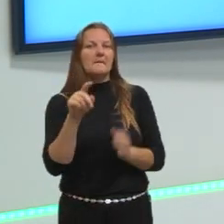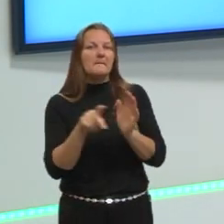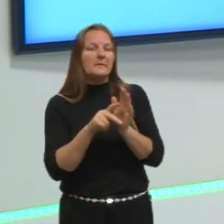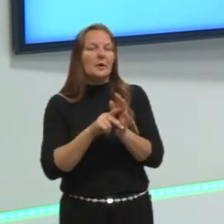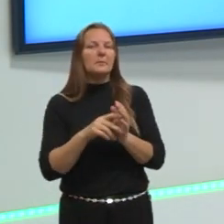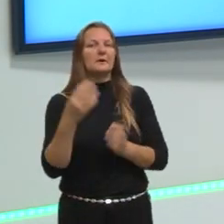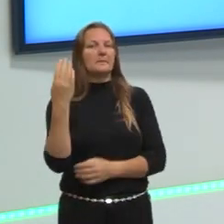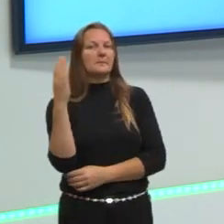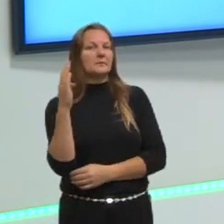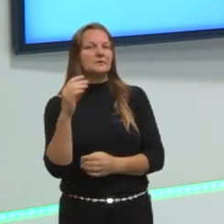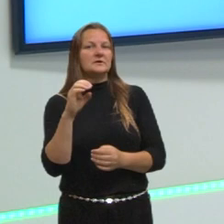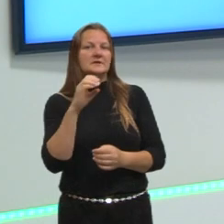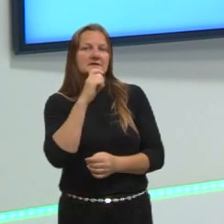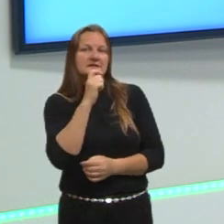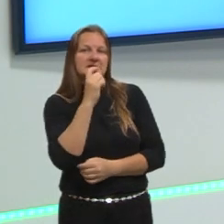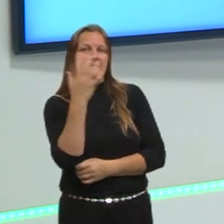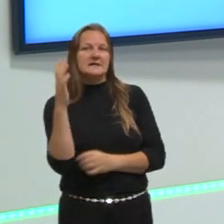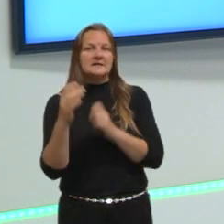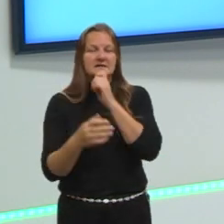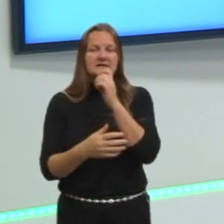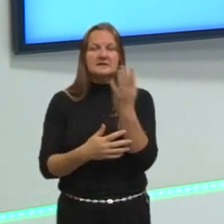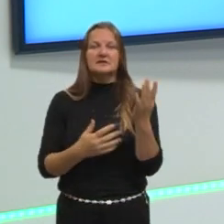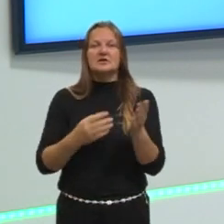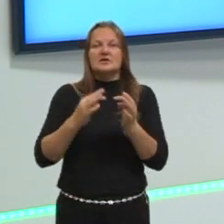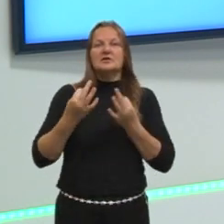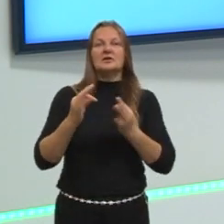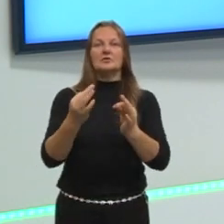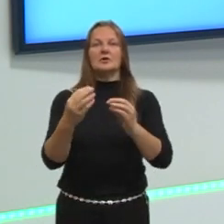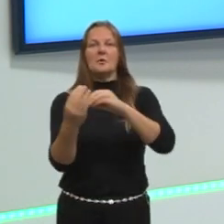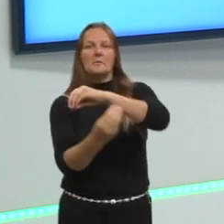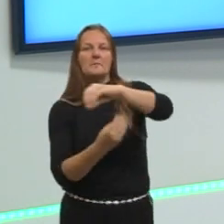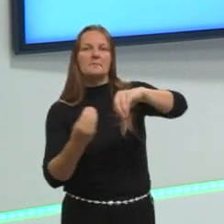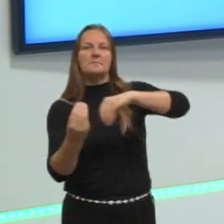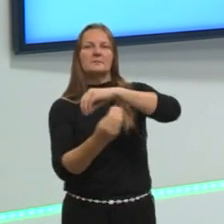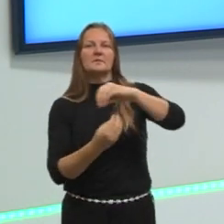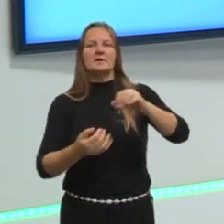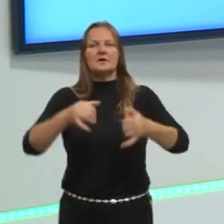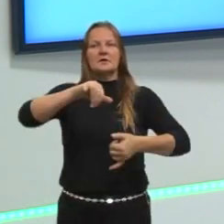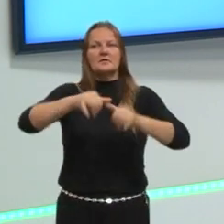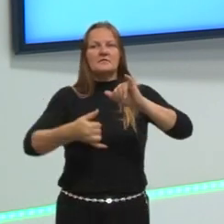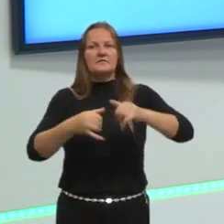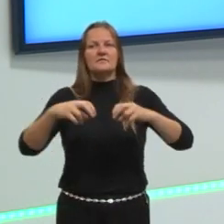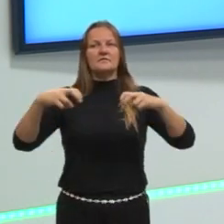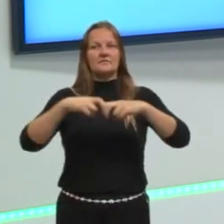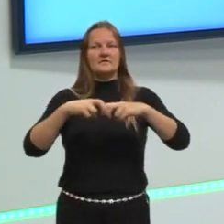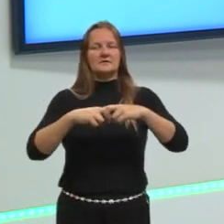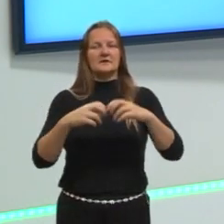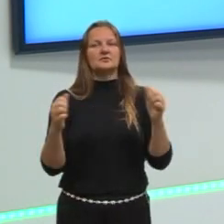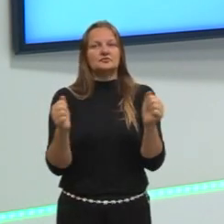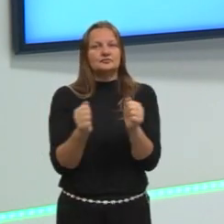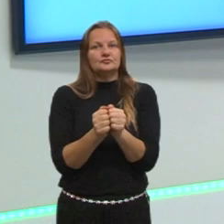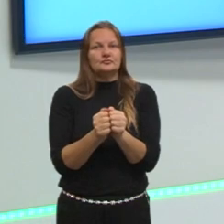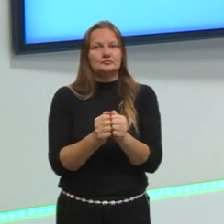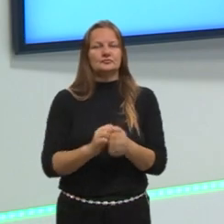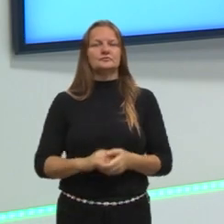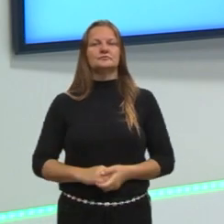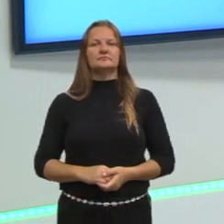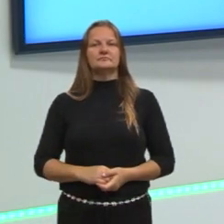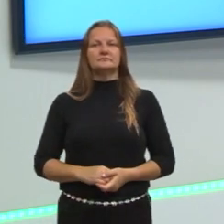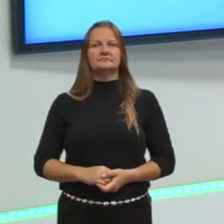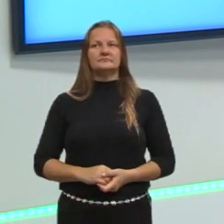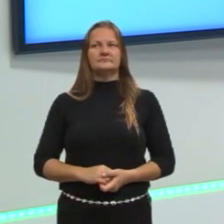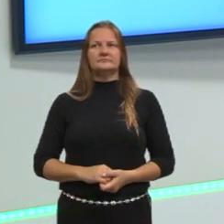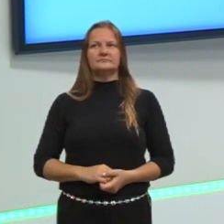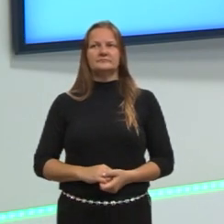tecnologias. Claro que ali a biologia vai estar misturadinha com a física e com a química, né? Não se esqueçam.